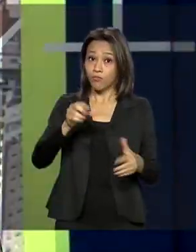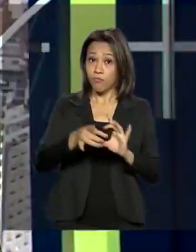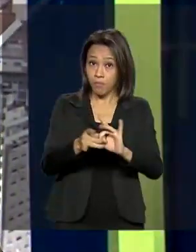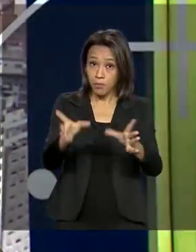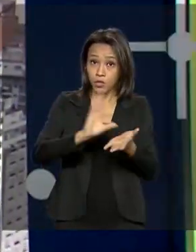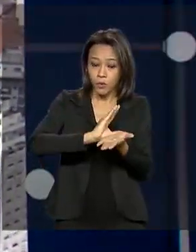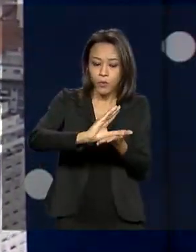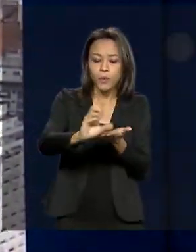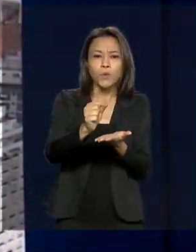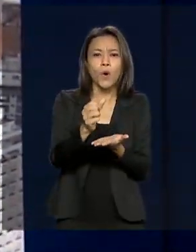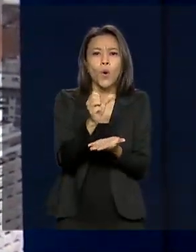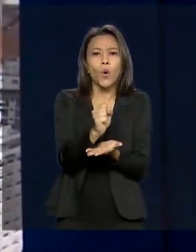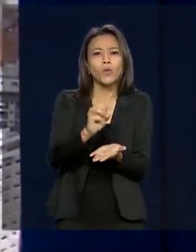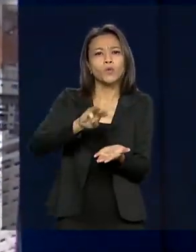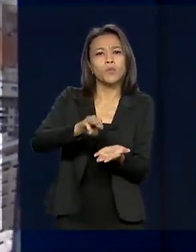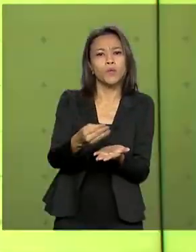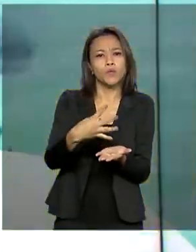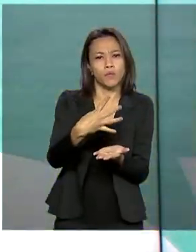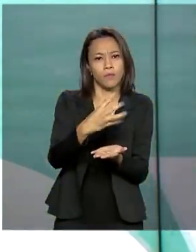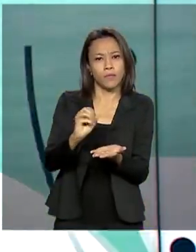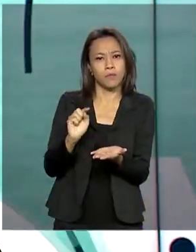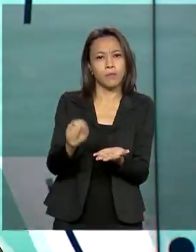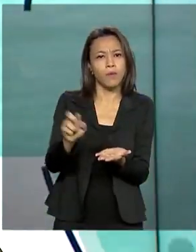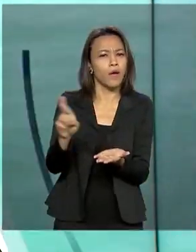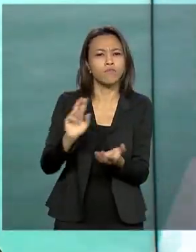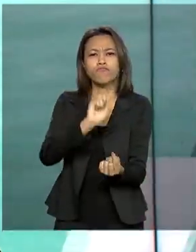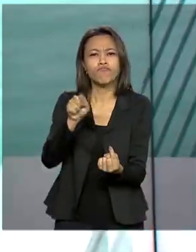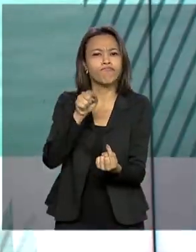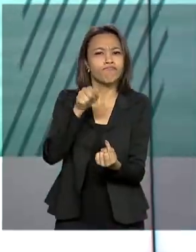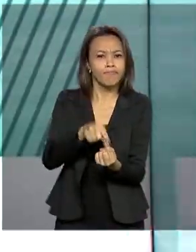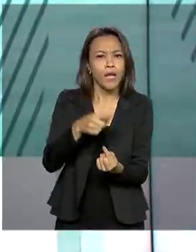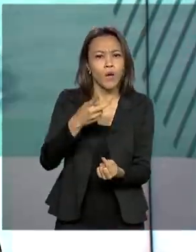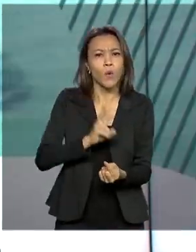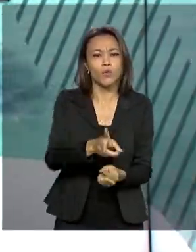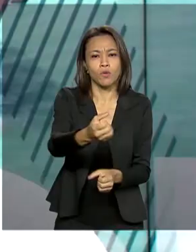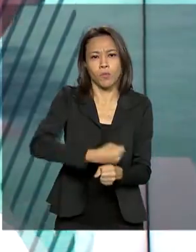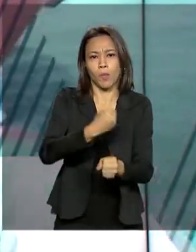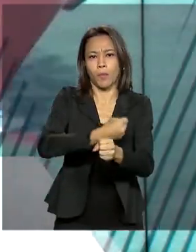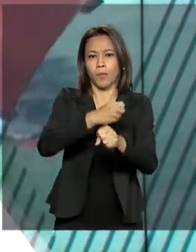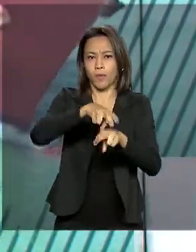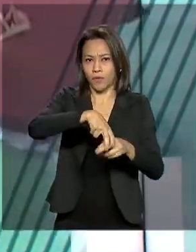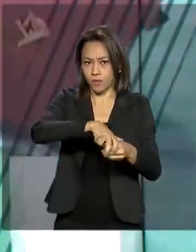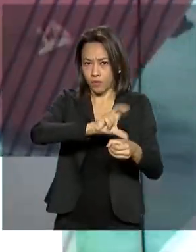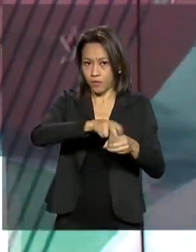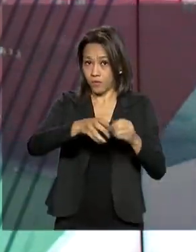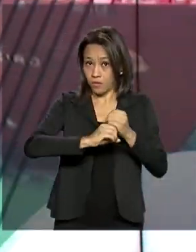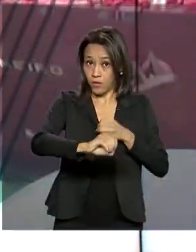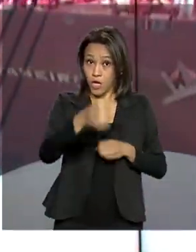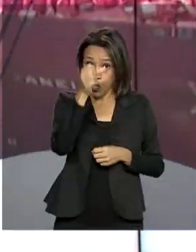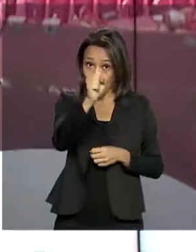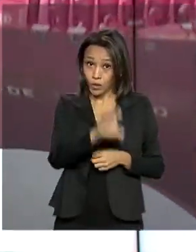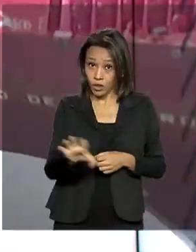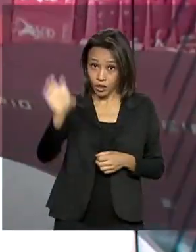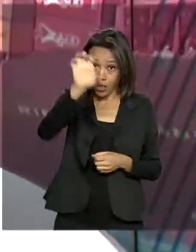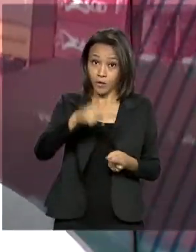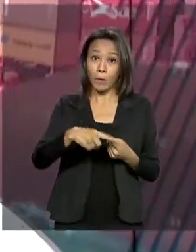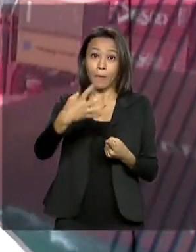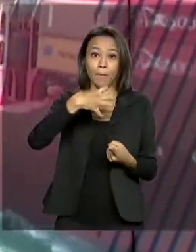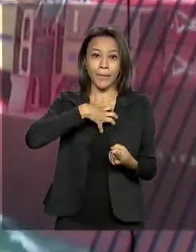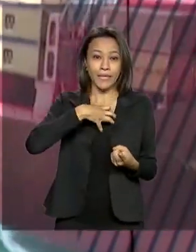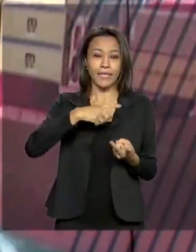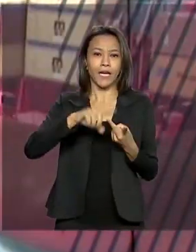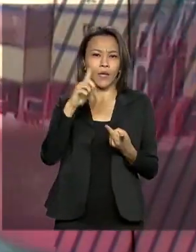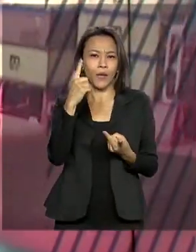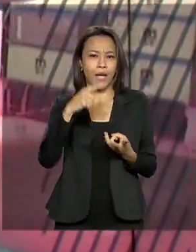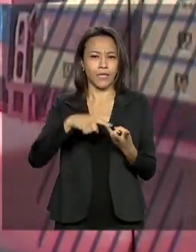8 milhões e 400 mil reais para a continuidade de obras de saneamento básico em oito estados brasileiros. Bahia,